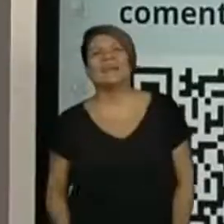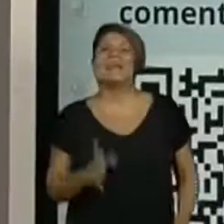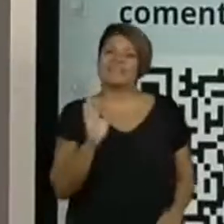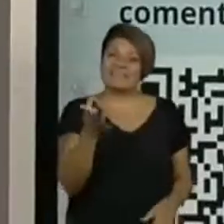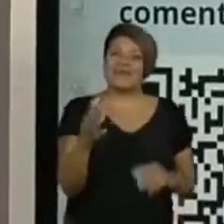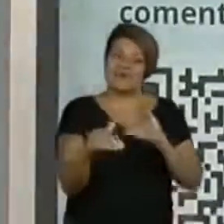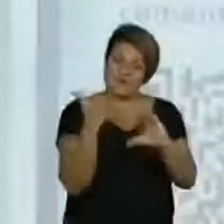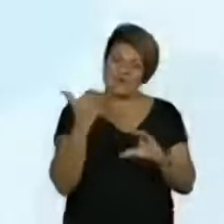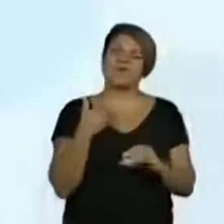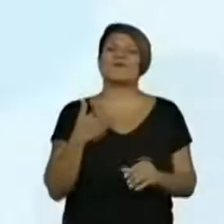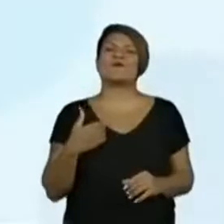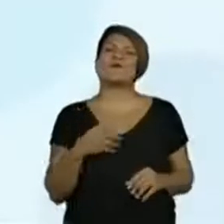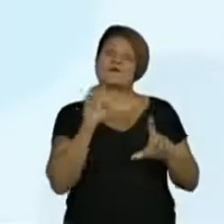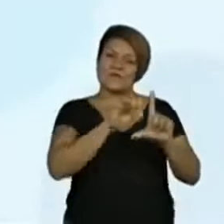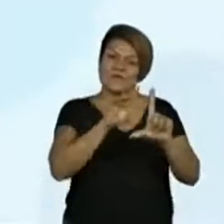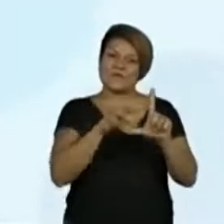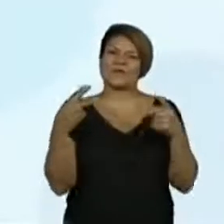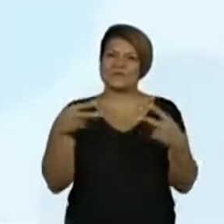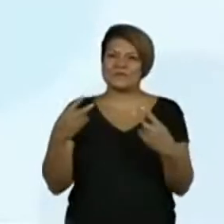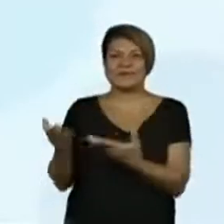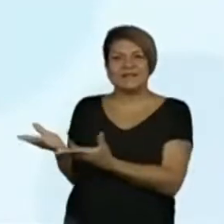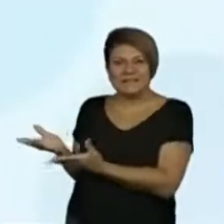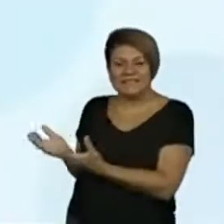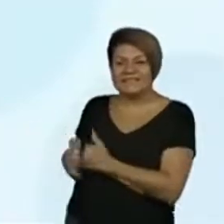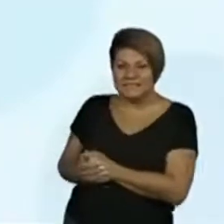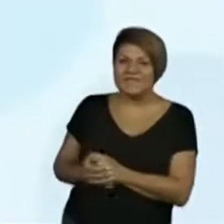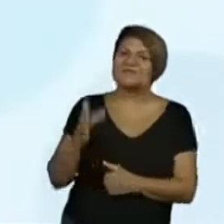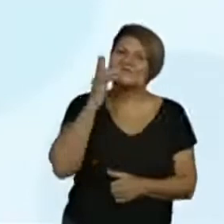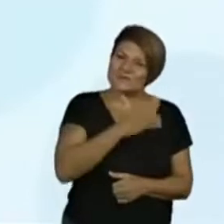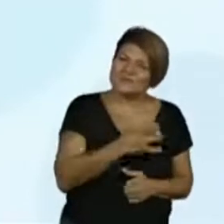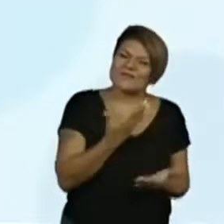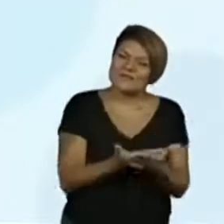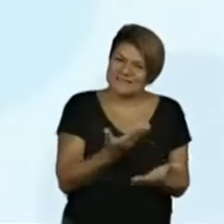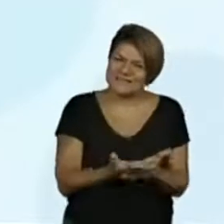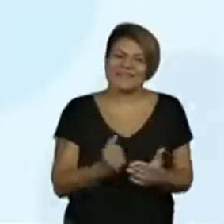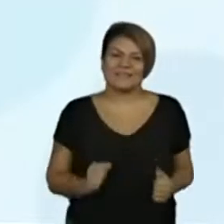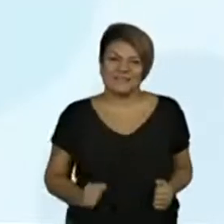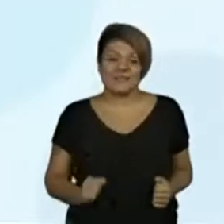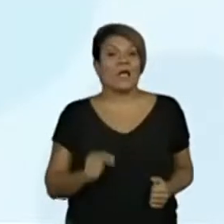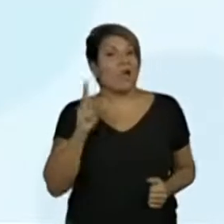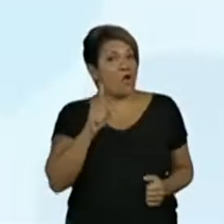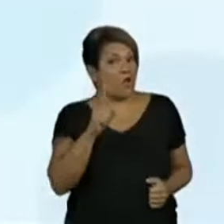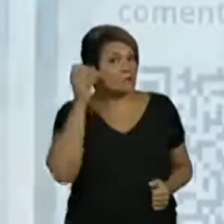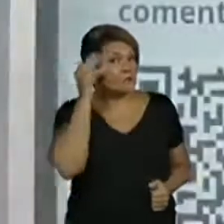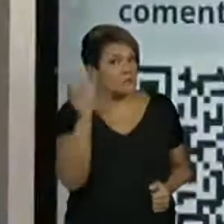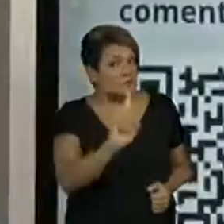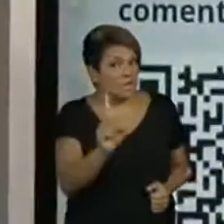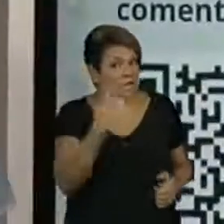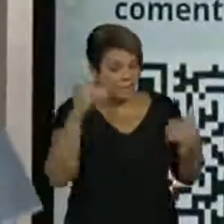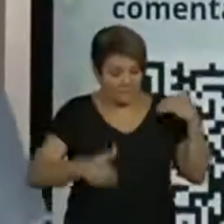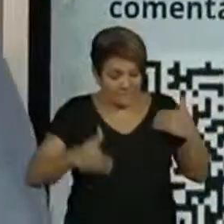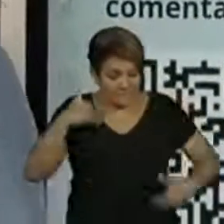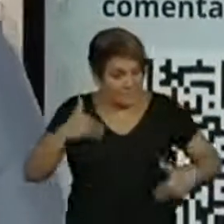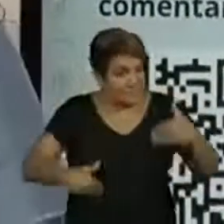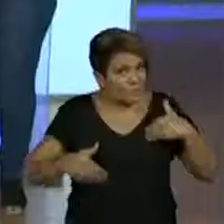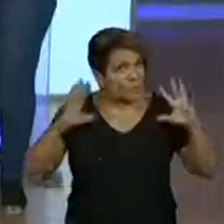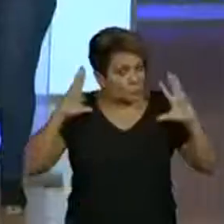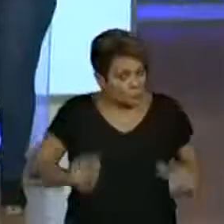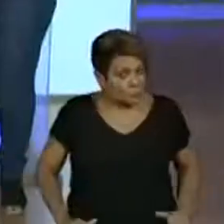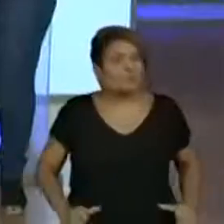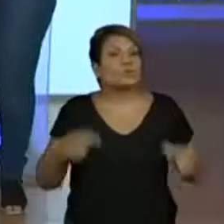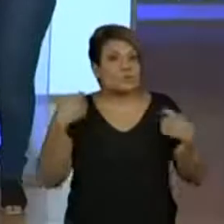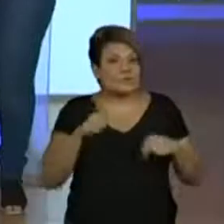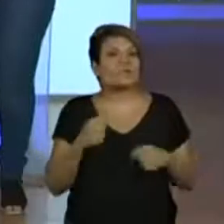para a gente se vocês gostaram dessa aula. Foi tão gostosa. E lembrando, vocês têm que cuidar muito bem de todas as partes do nosso corpo.